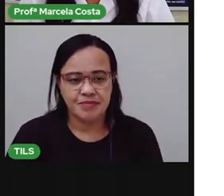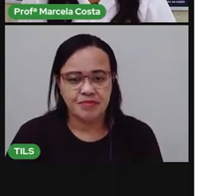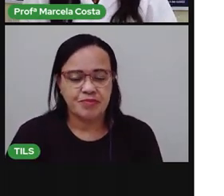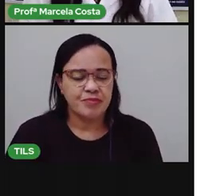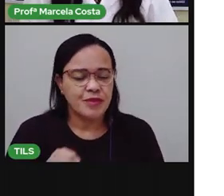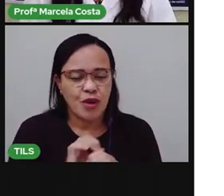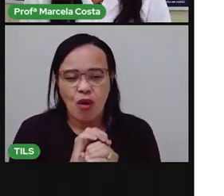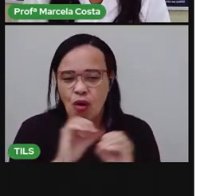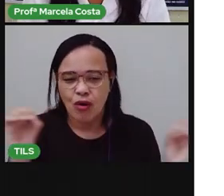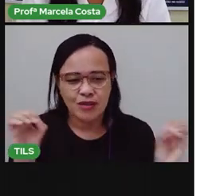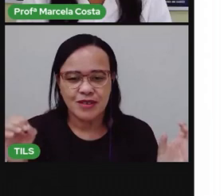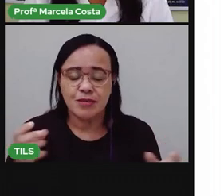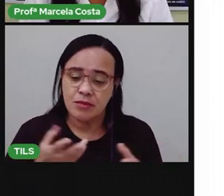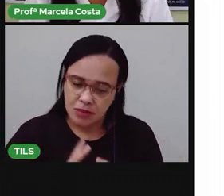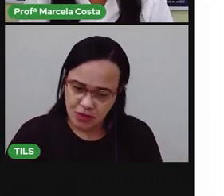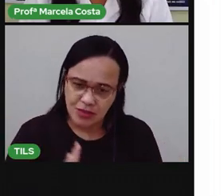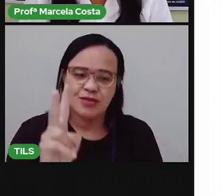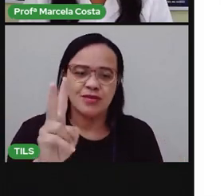Ótimo, vamos seguir.